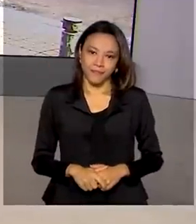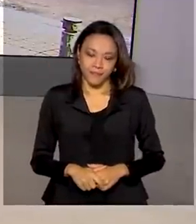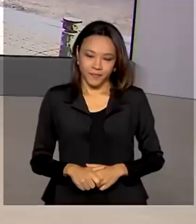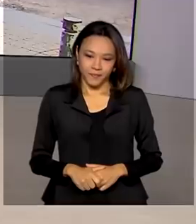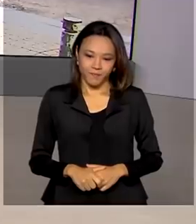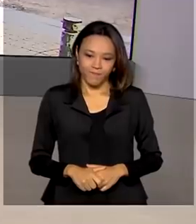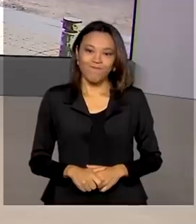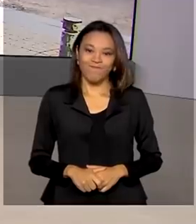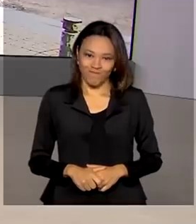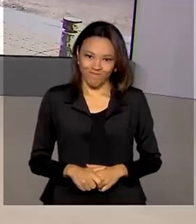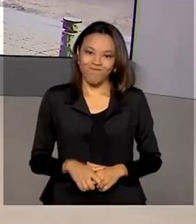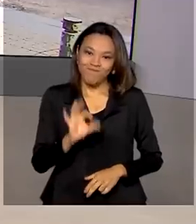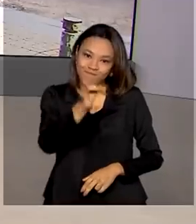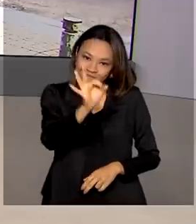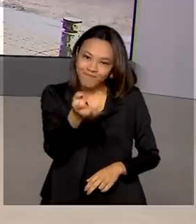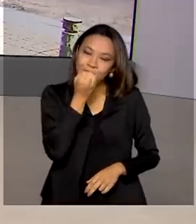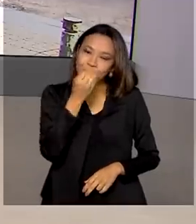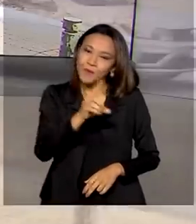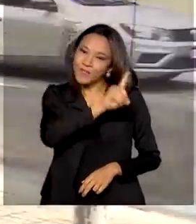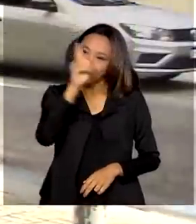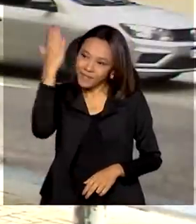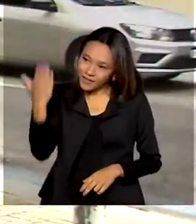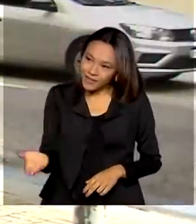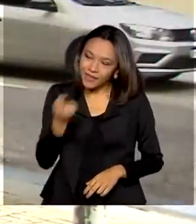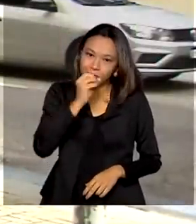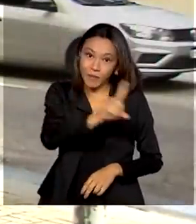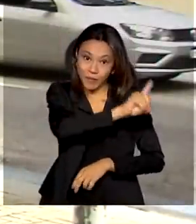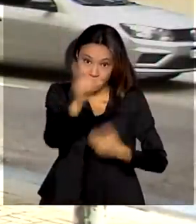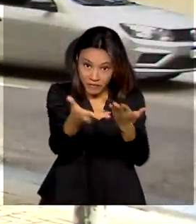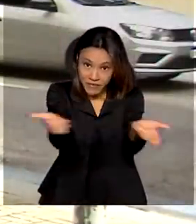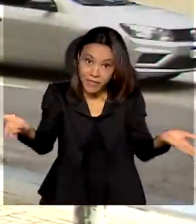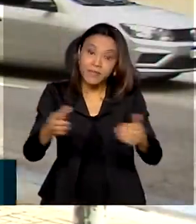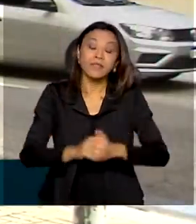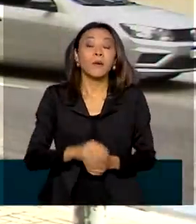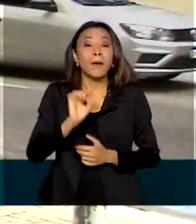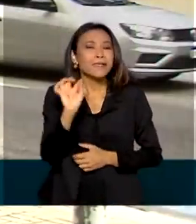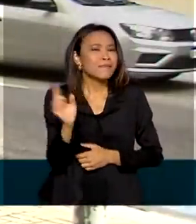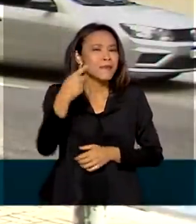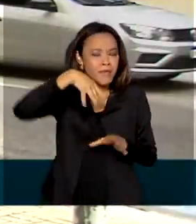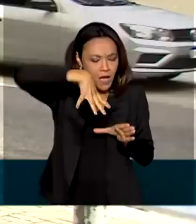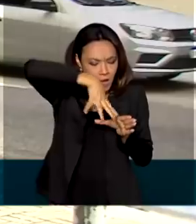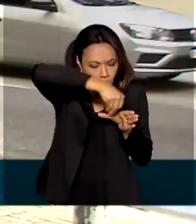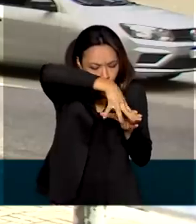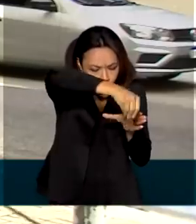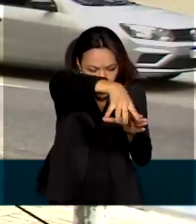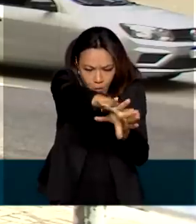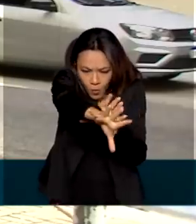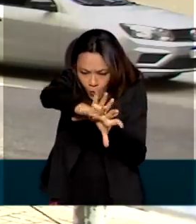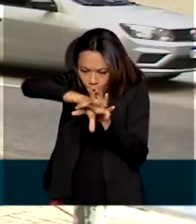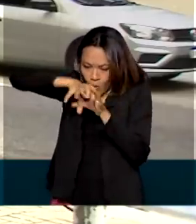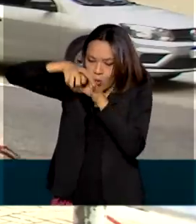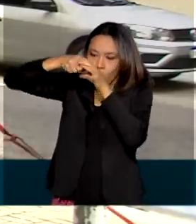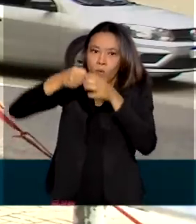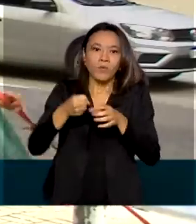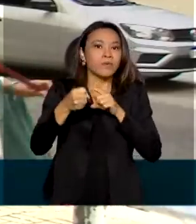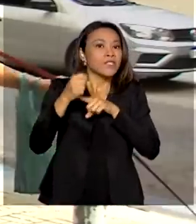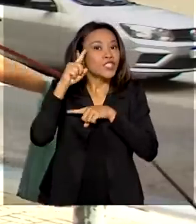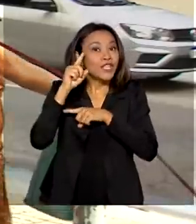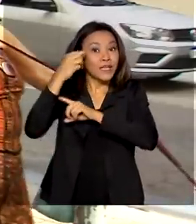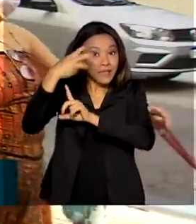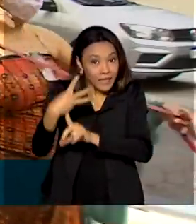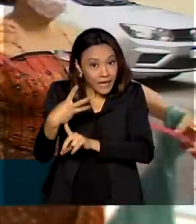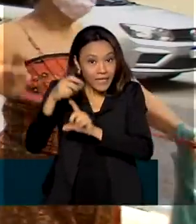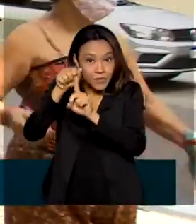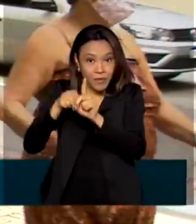É isso mesmo, Daniela. Bom dia para você e bom dia a todos. As primeiras imagens do satélite Amazônia 1 foram recebidas no dia 3 de março